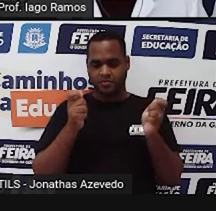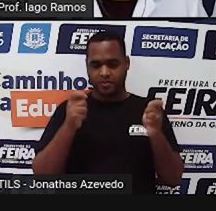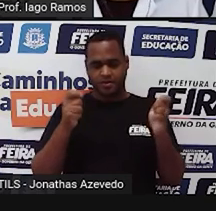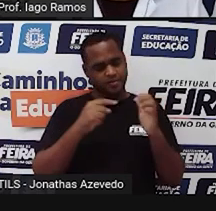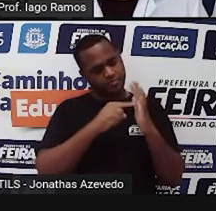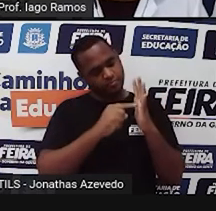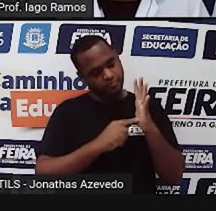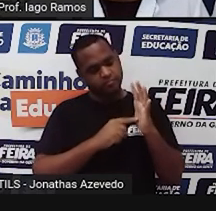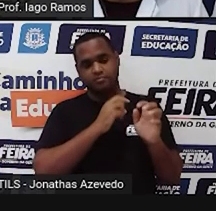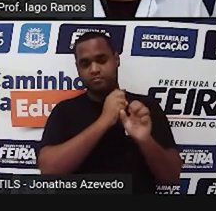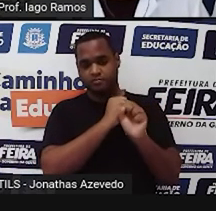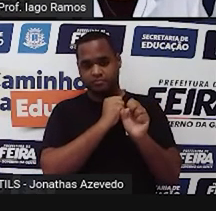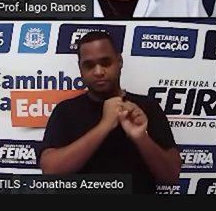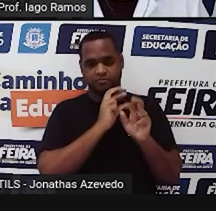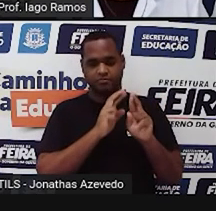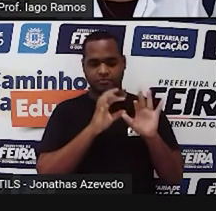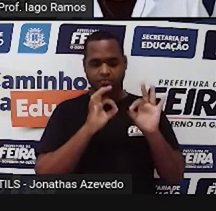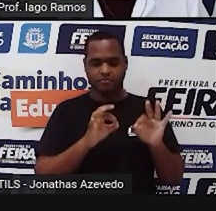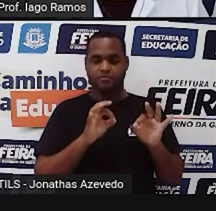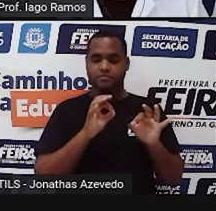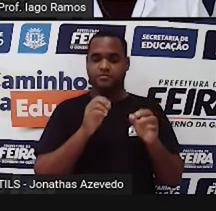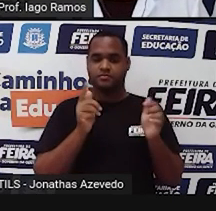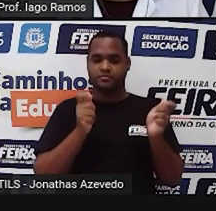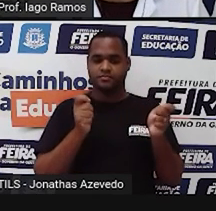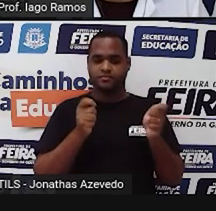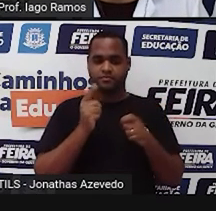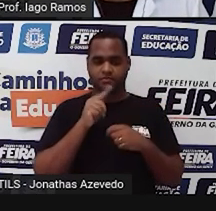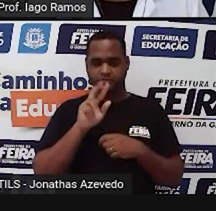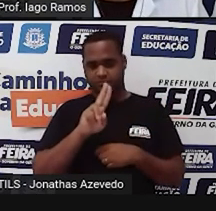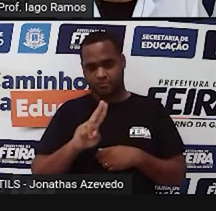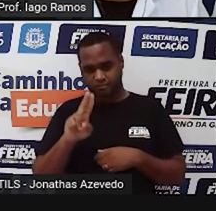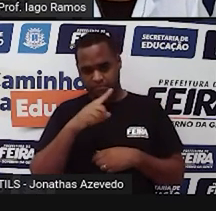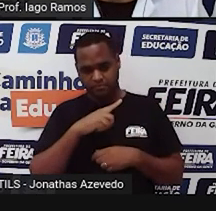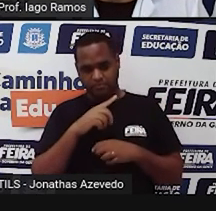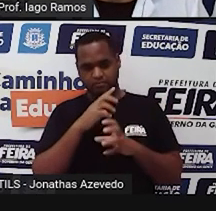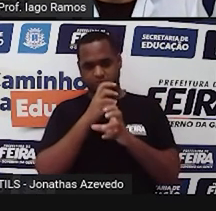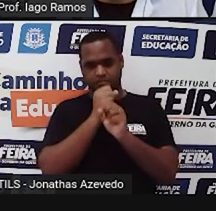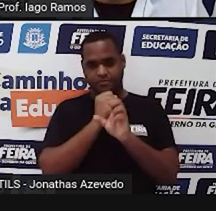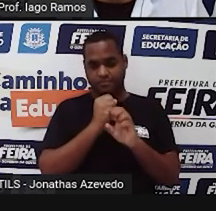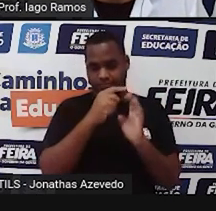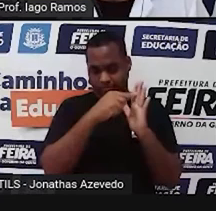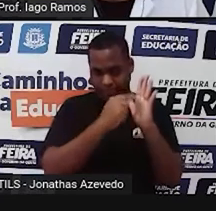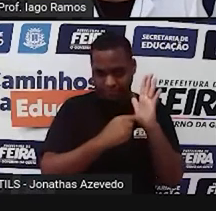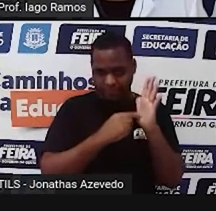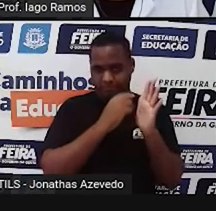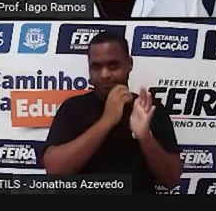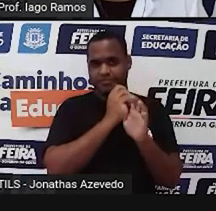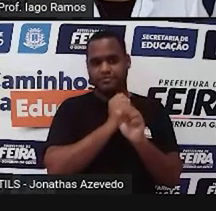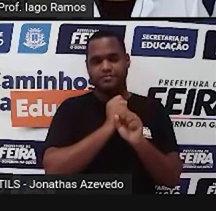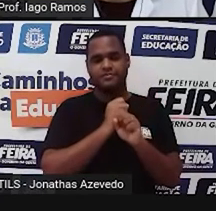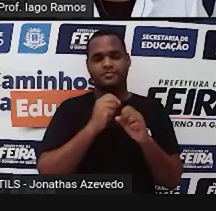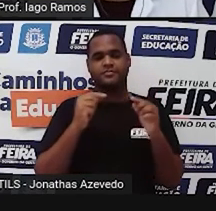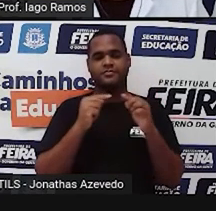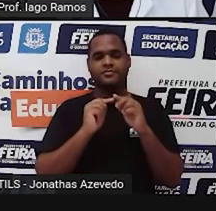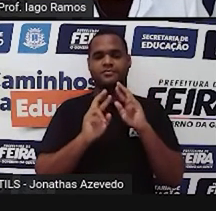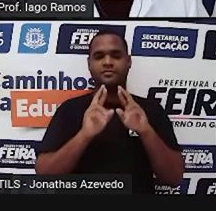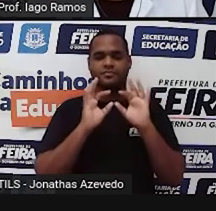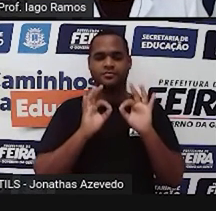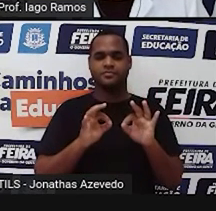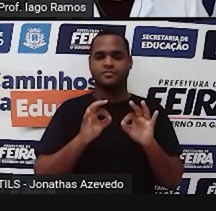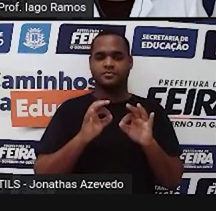calculadora para fazer esse cálculo, certo? E usando a calculadora, o resultado vai ser esse.